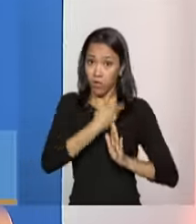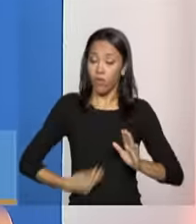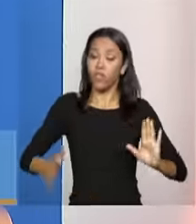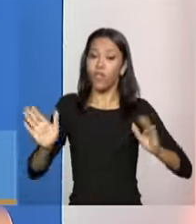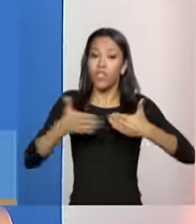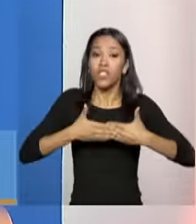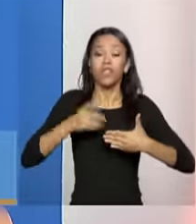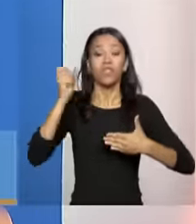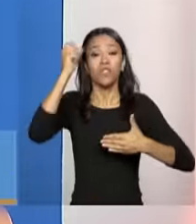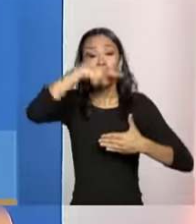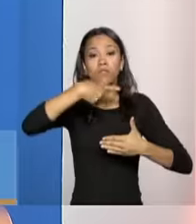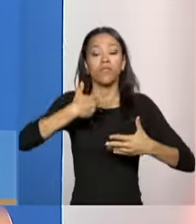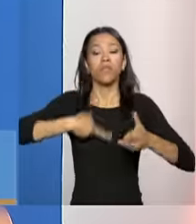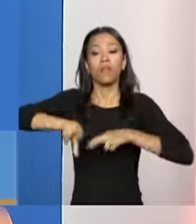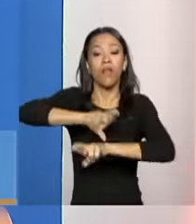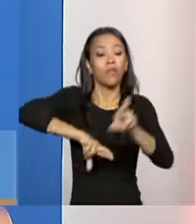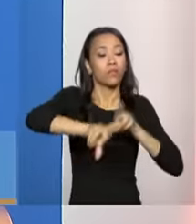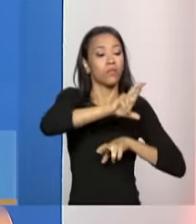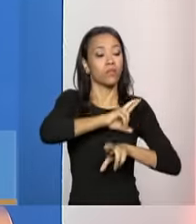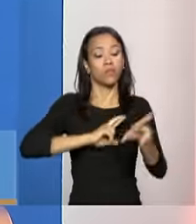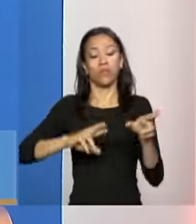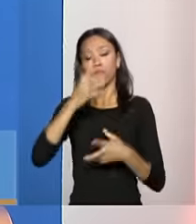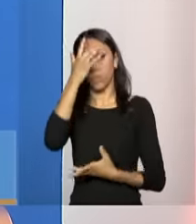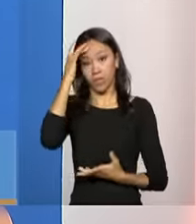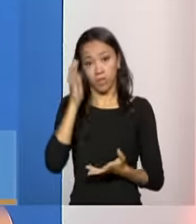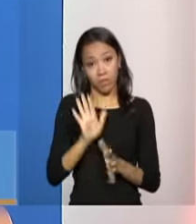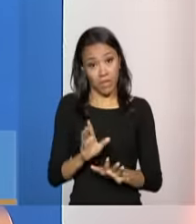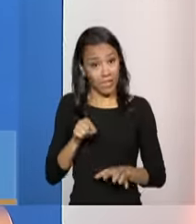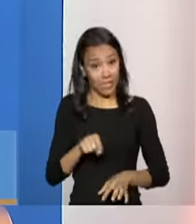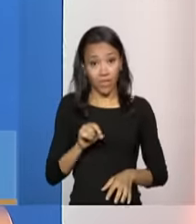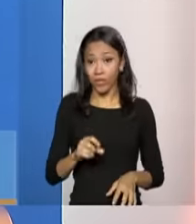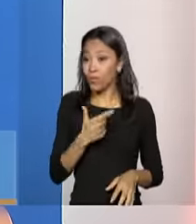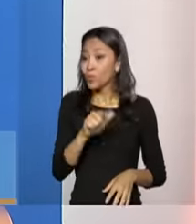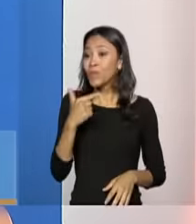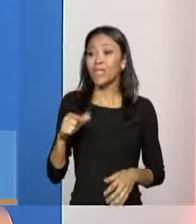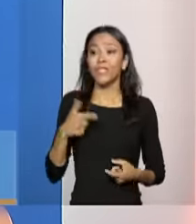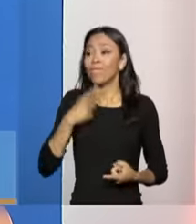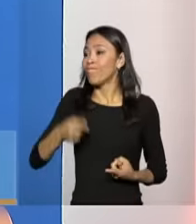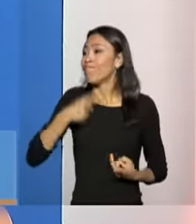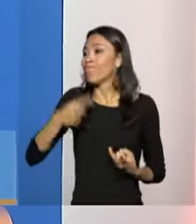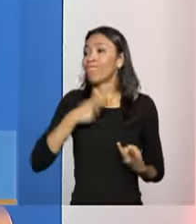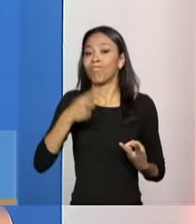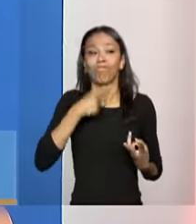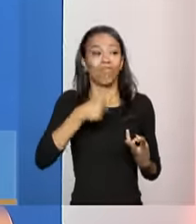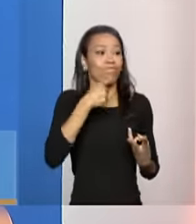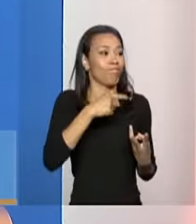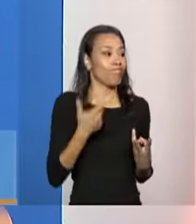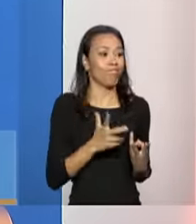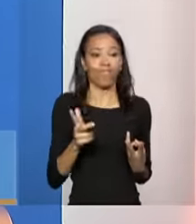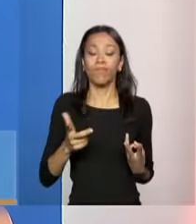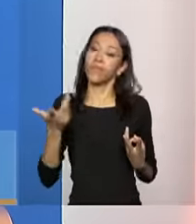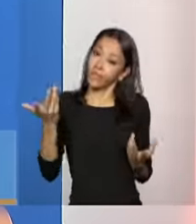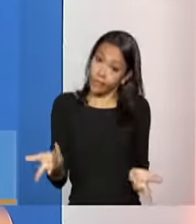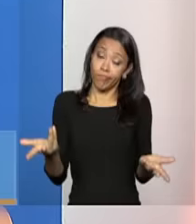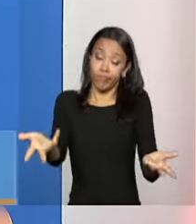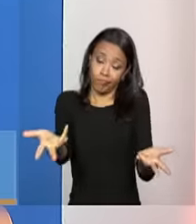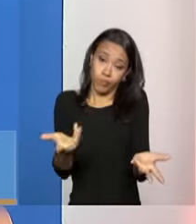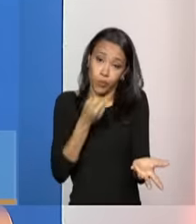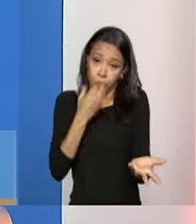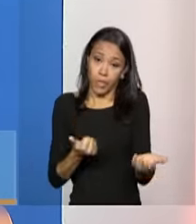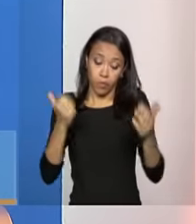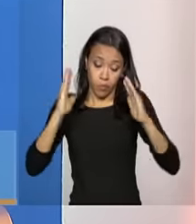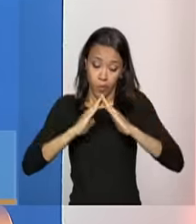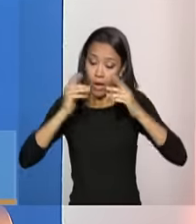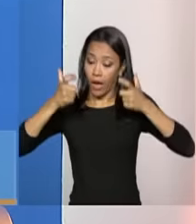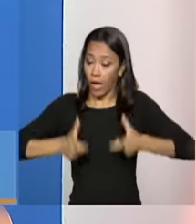das relações das pessoas. Mas se isso não tiver outra alternativa, que seja um acolhimento institucional pequeno,